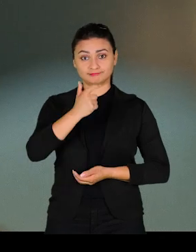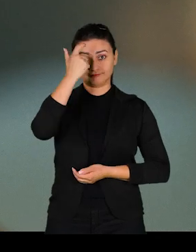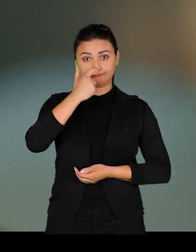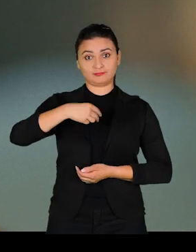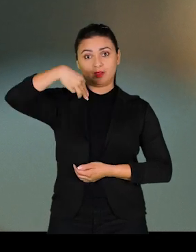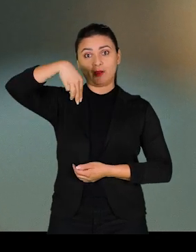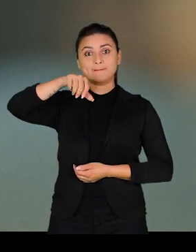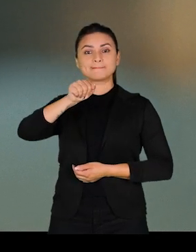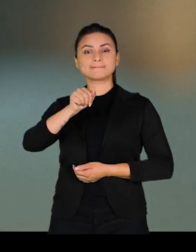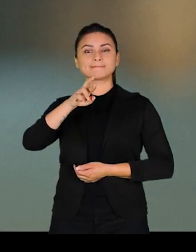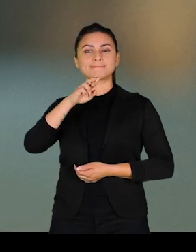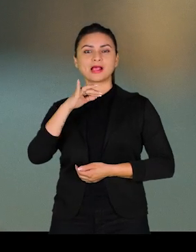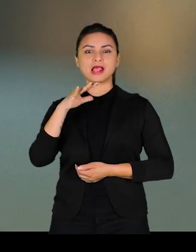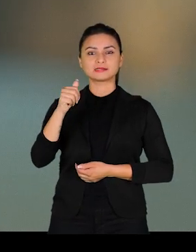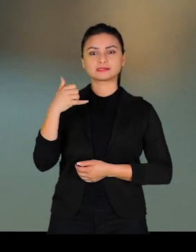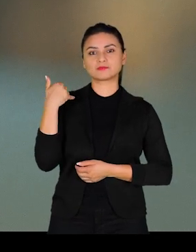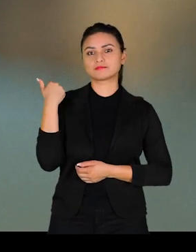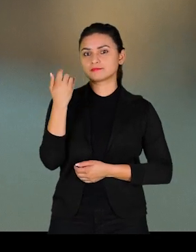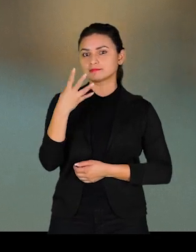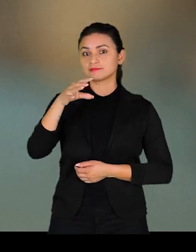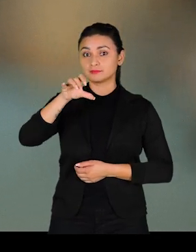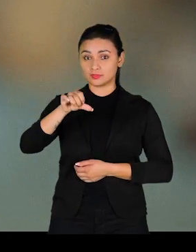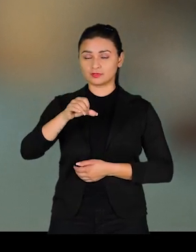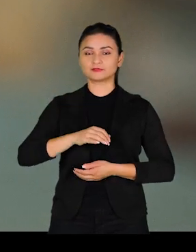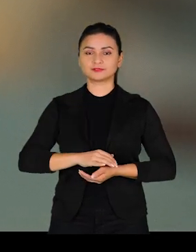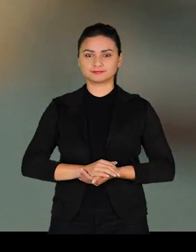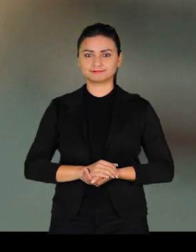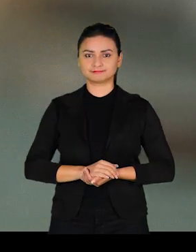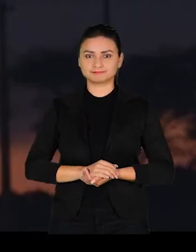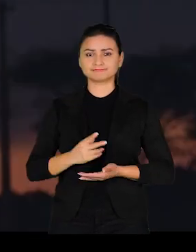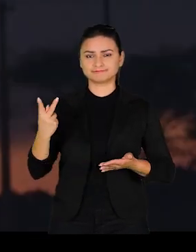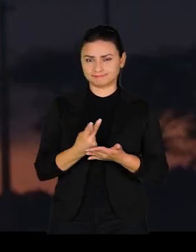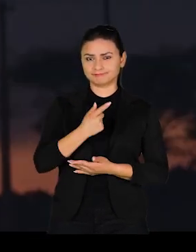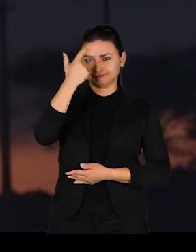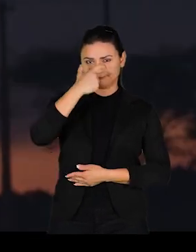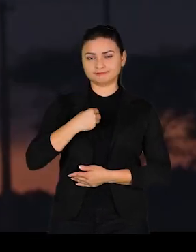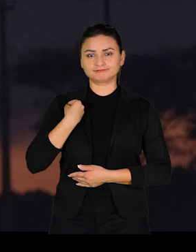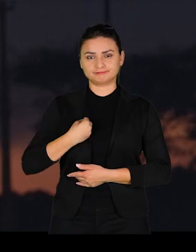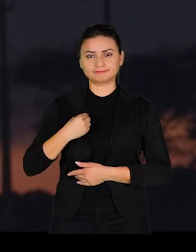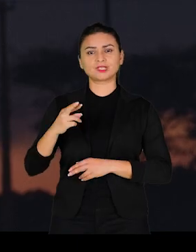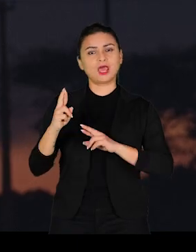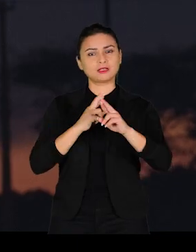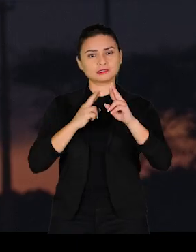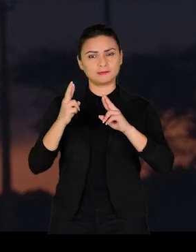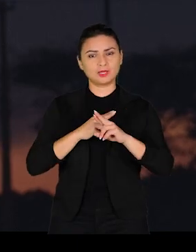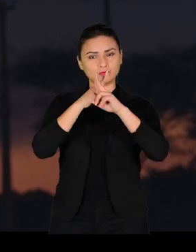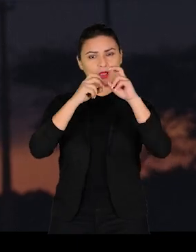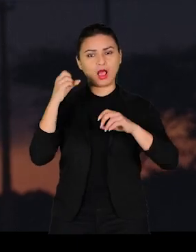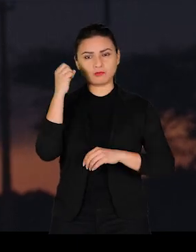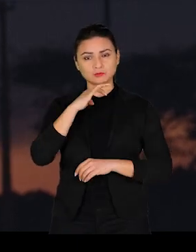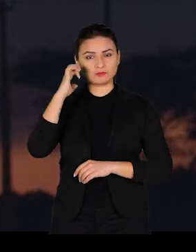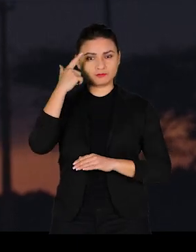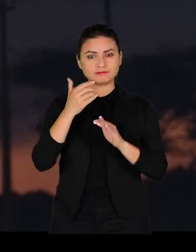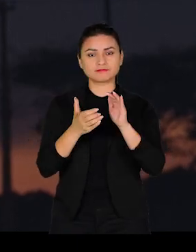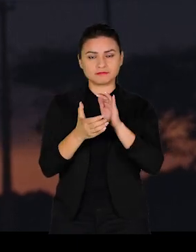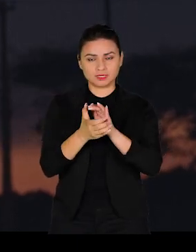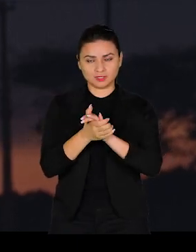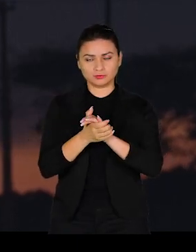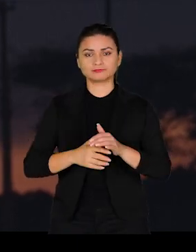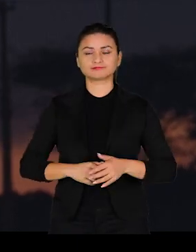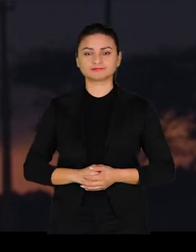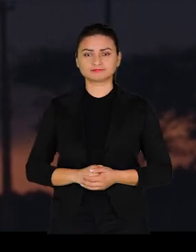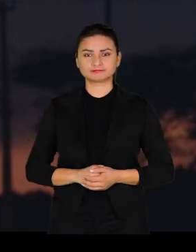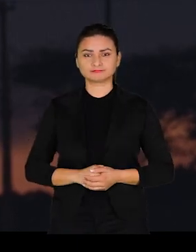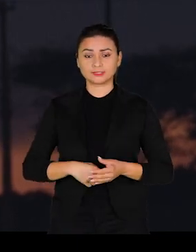Me chamo Márcia Cristina, tenho 49 anos. Eu vivi em relacionamento abusivo com meu